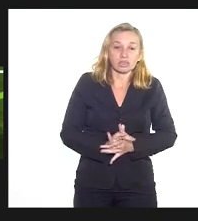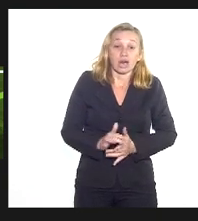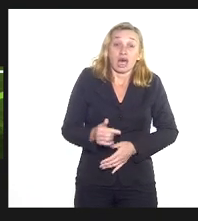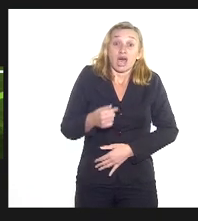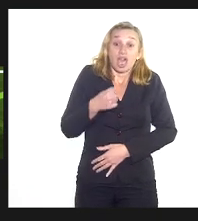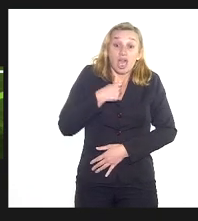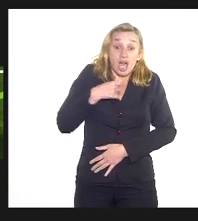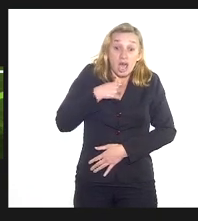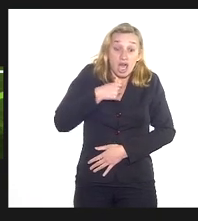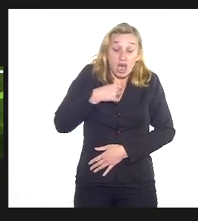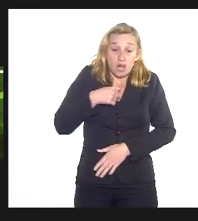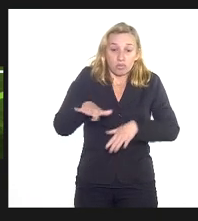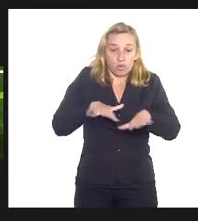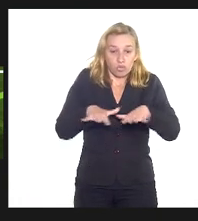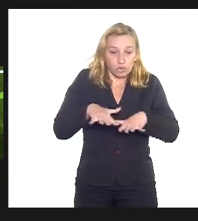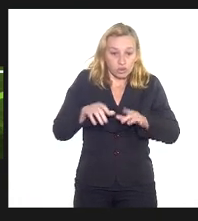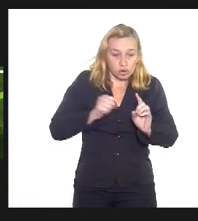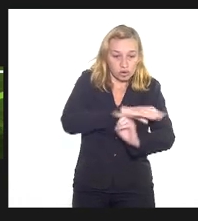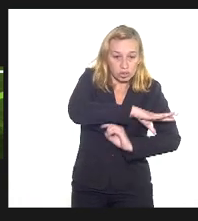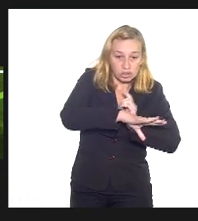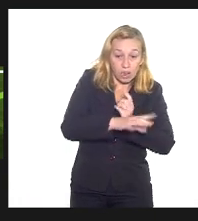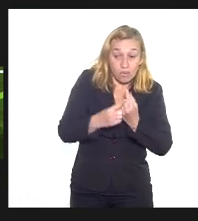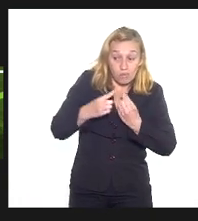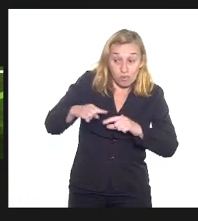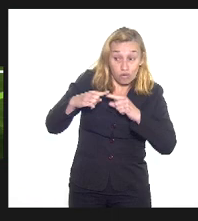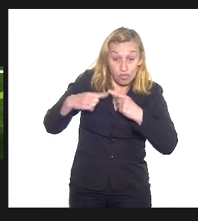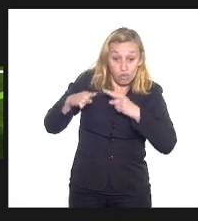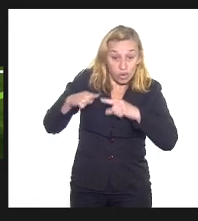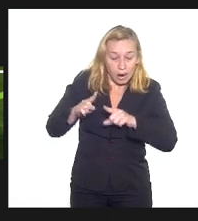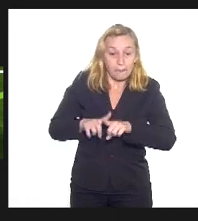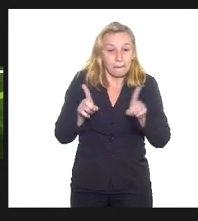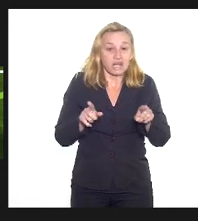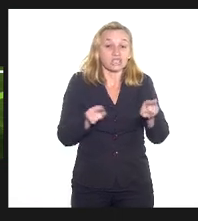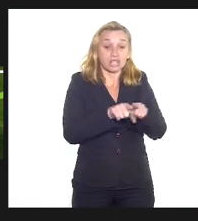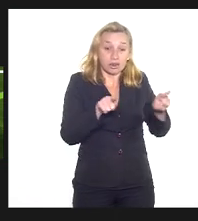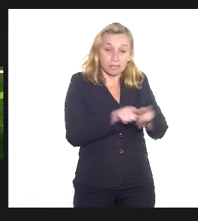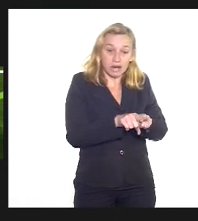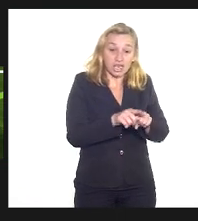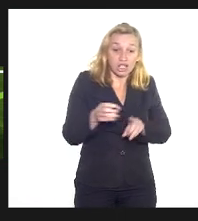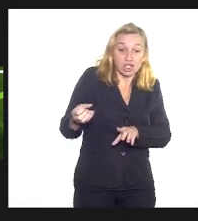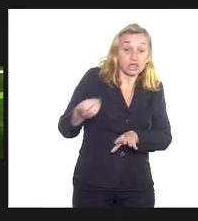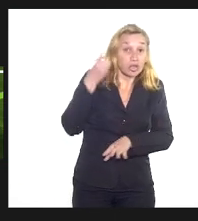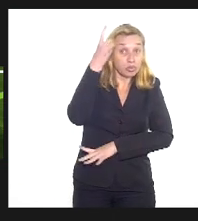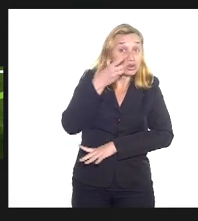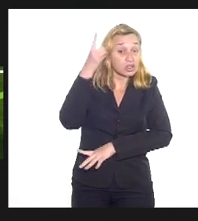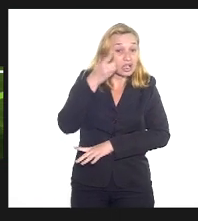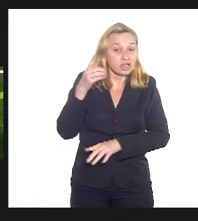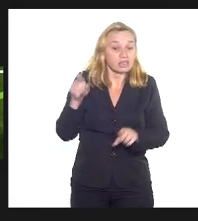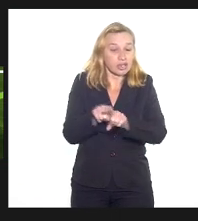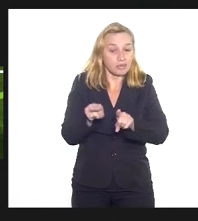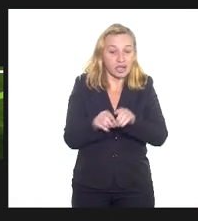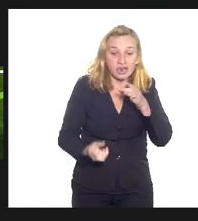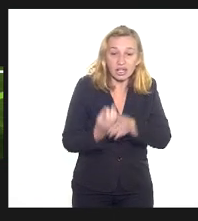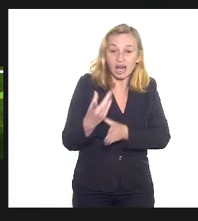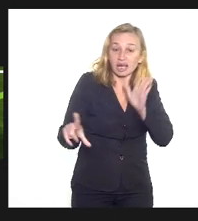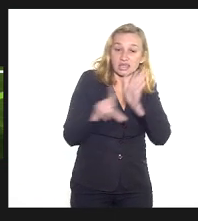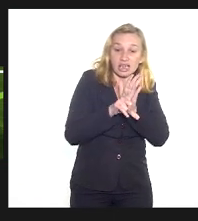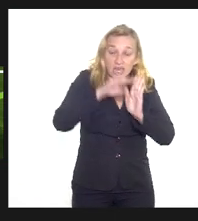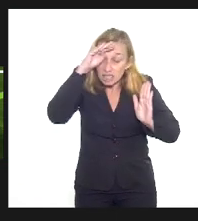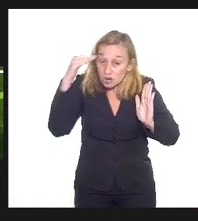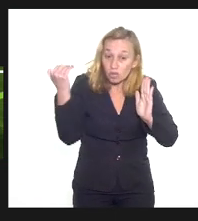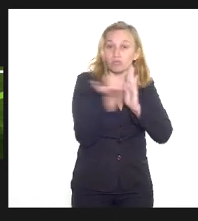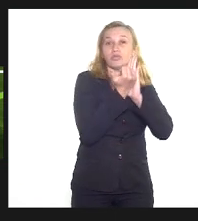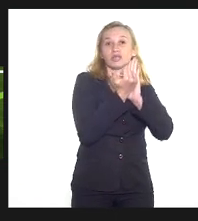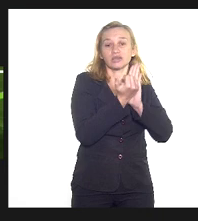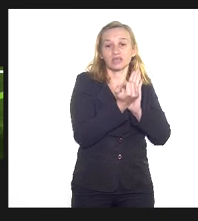a mim enquanto movimento social fazer essa provocação mas cabe também agora os deputados a fazer essas leis serem efetivadas porque não